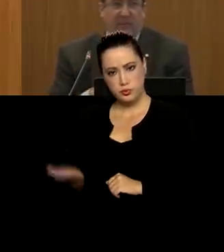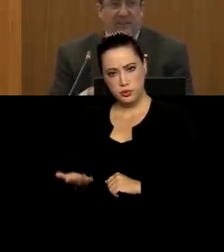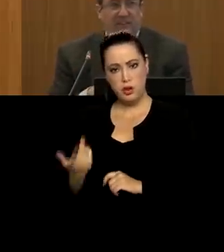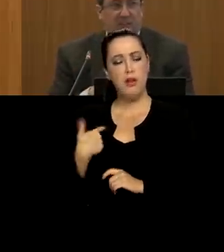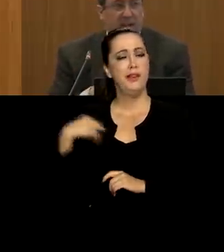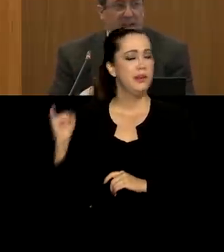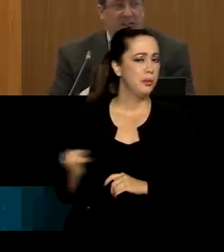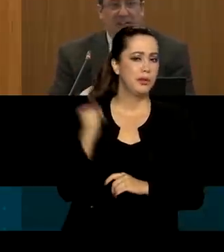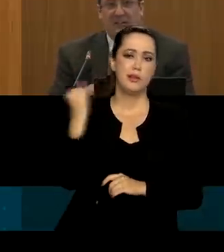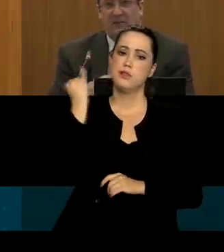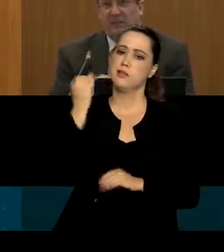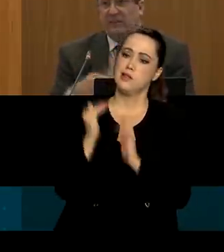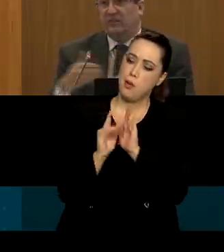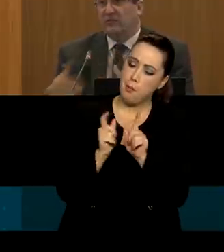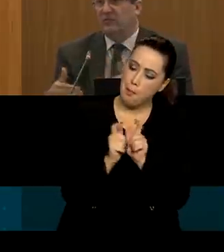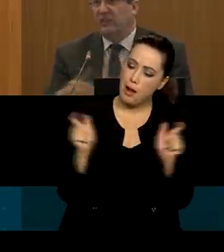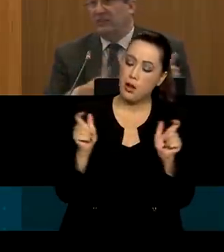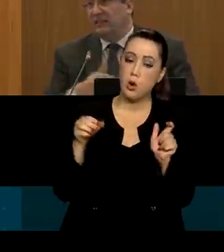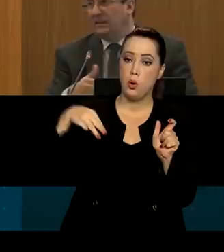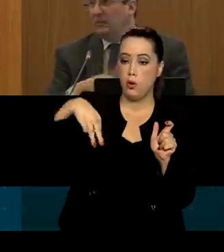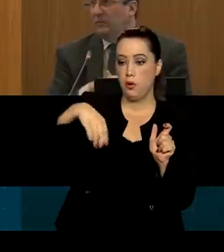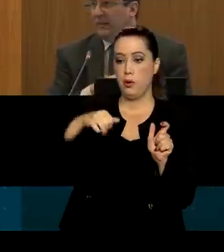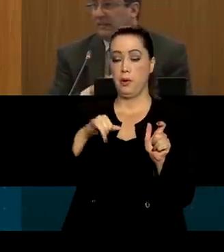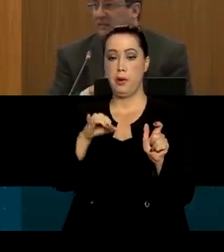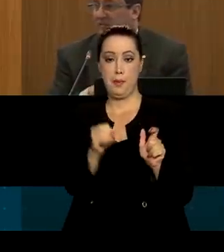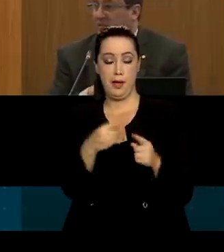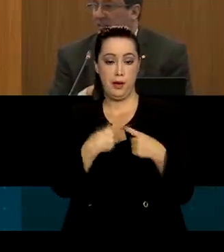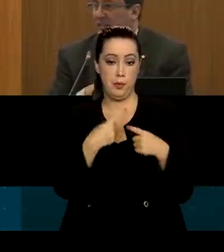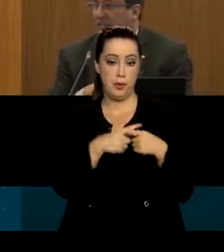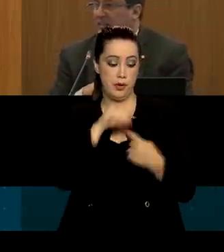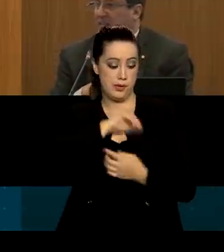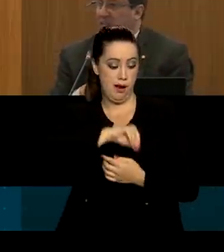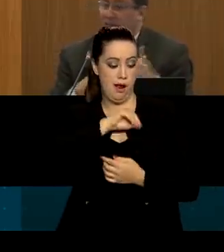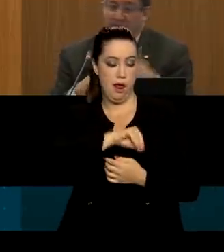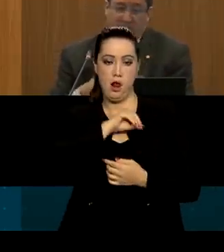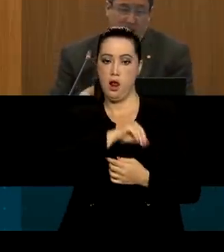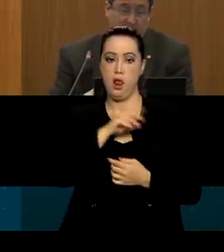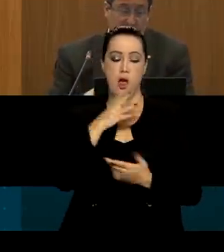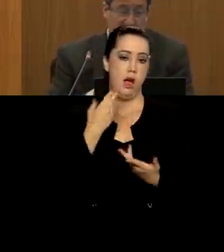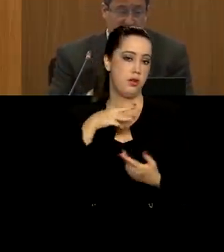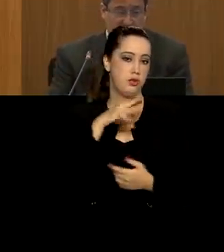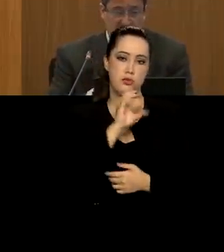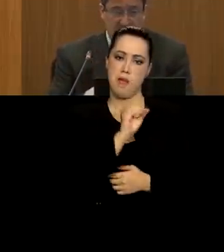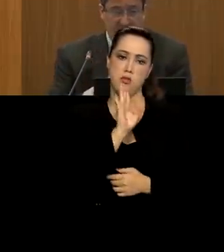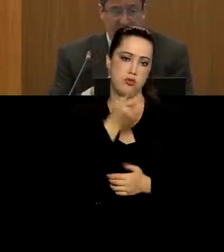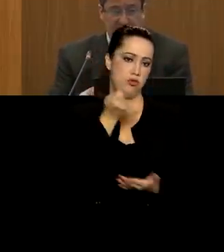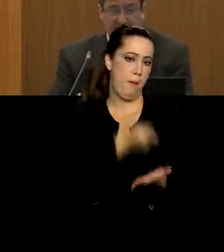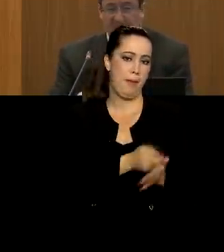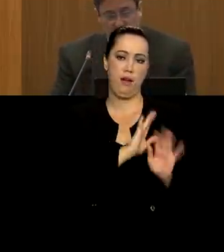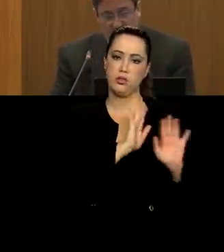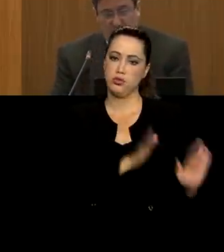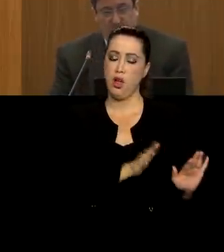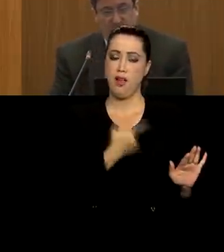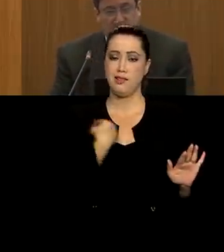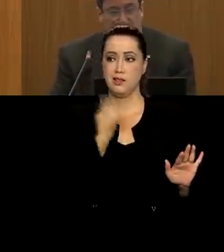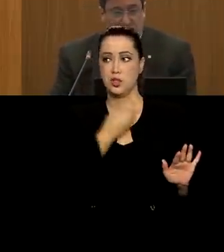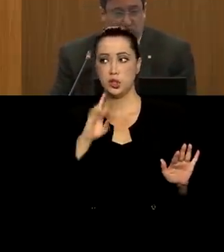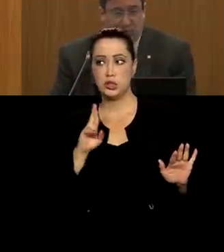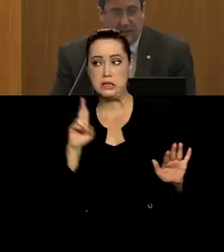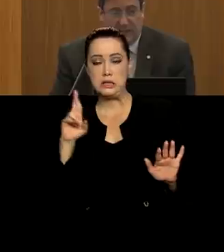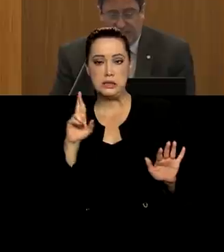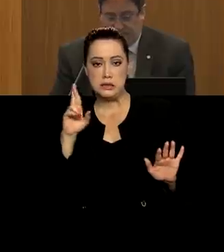maior a partir de maio, uma vez que quando foi lançada boa parte da folha de pagamento de março já havia sido realizada. Então a espera